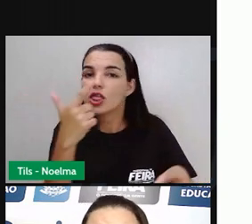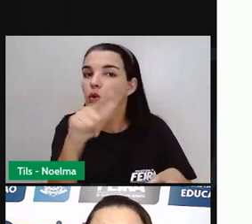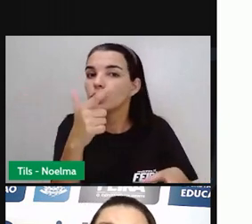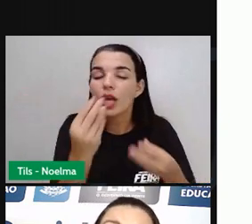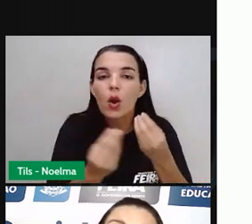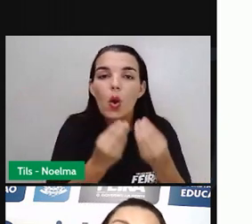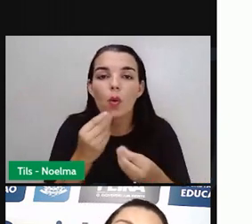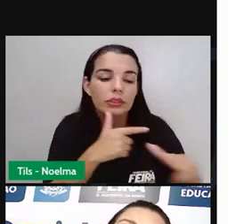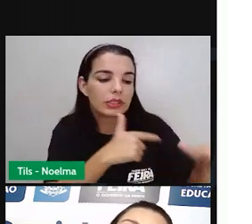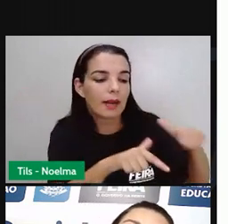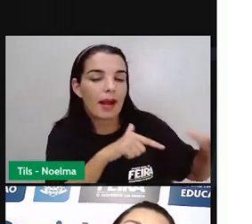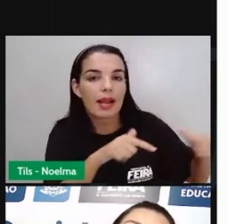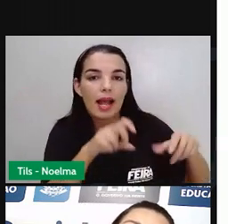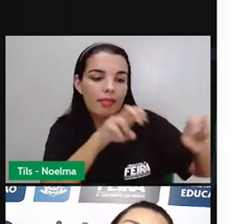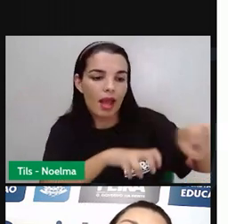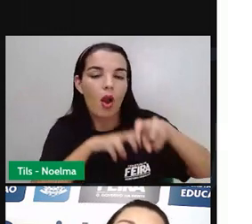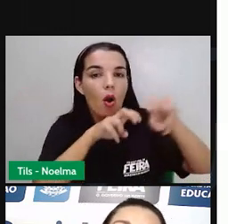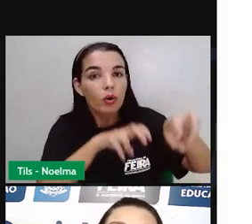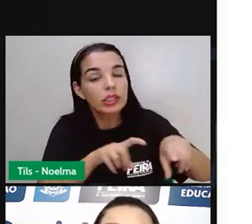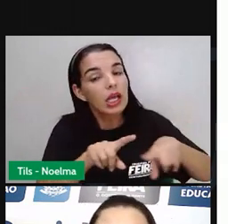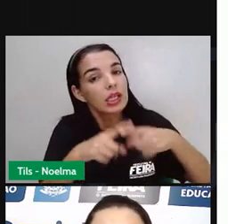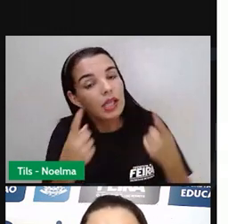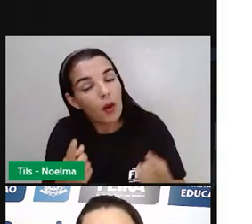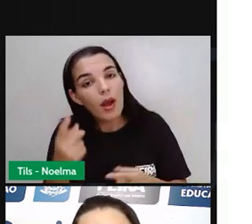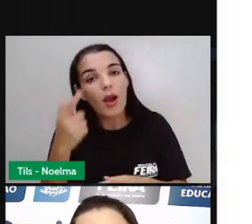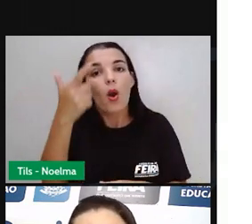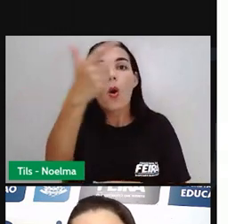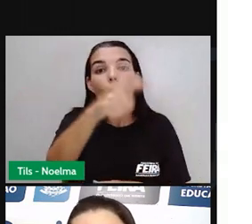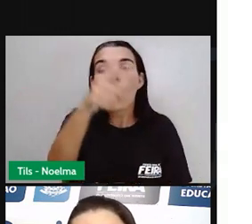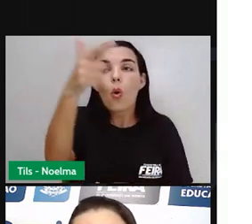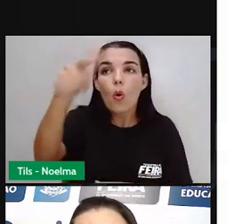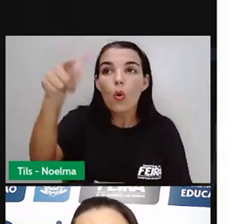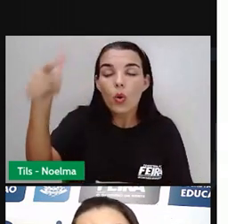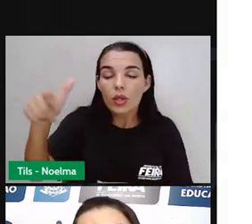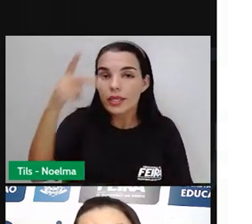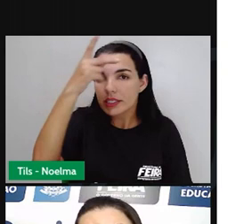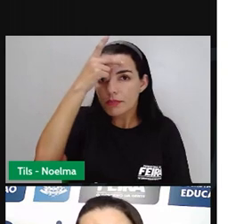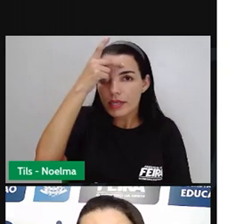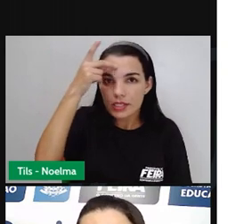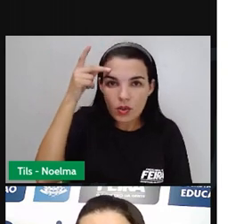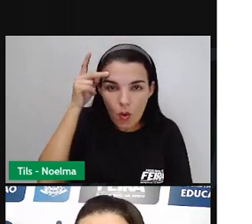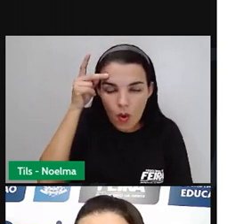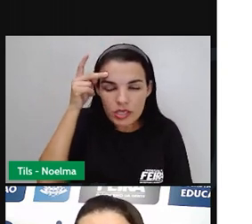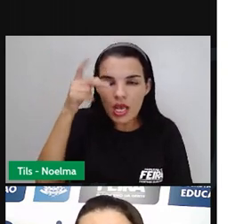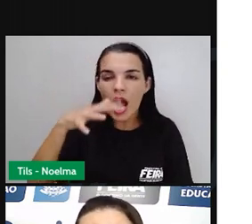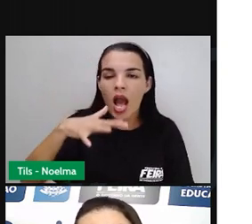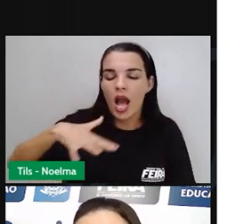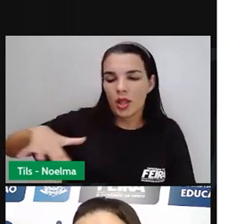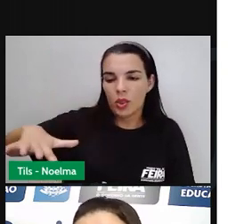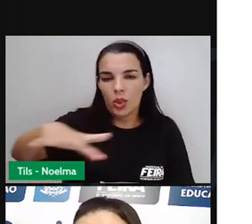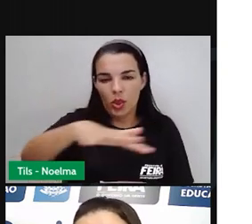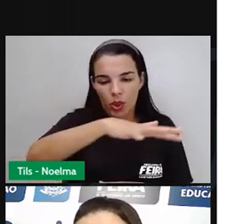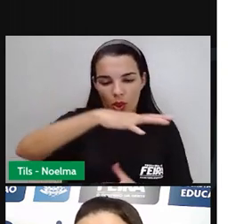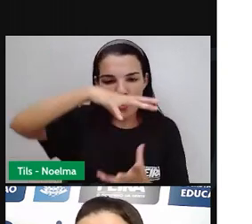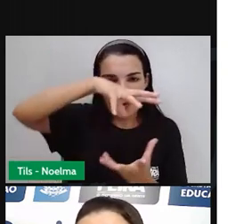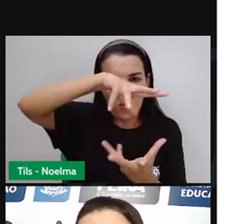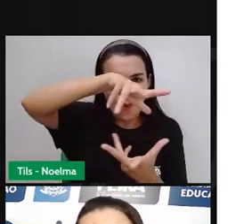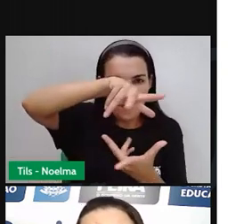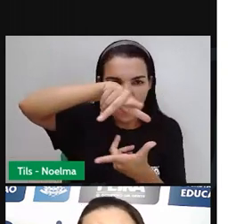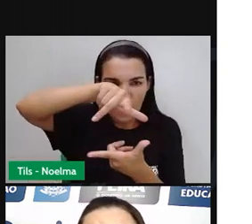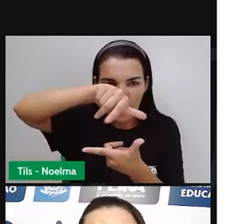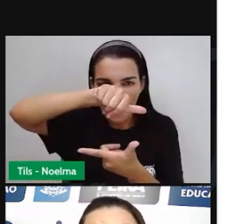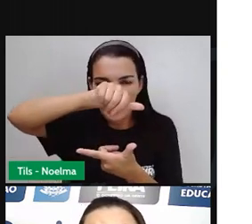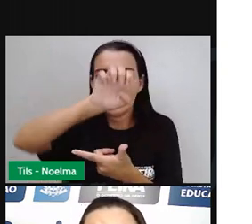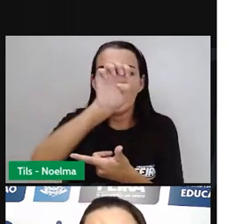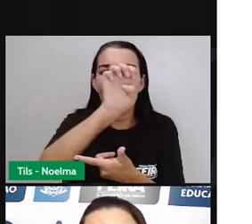E mesmo antes deles serem libertos, a mão de obra escrava estava se defiando, uma vez que já tinha sido